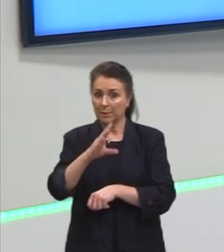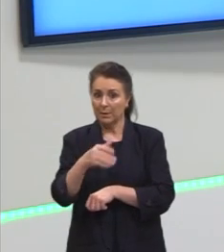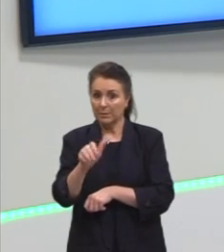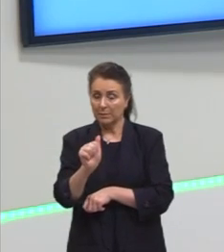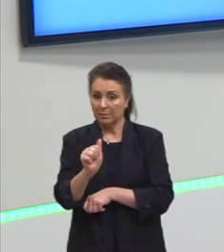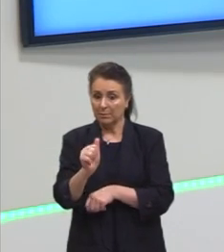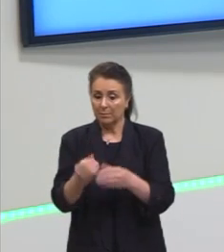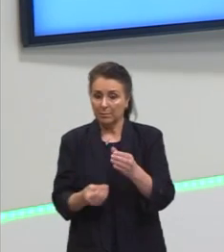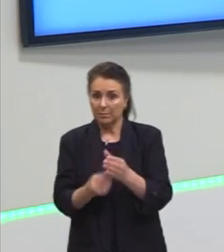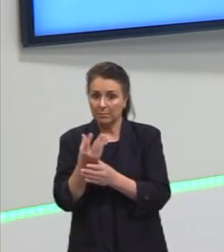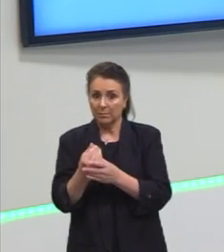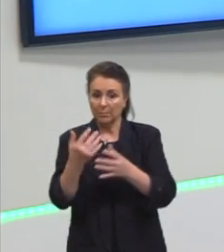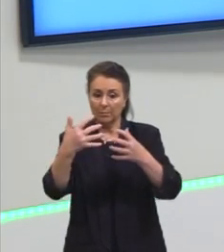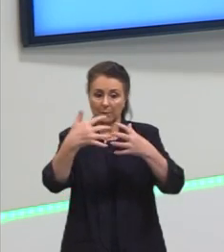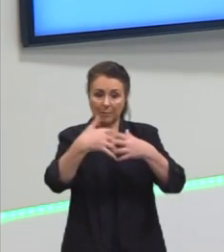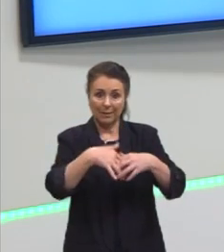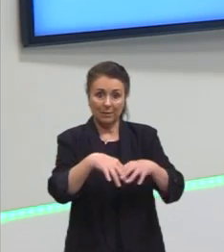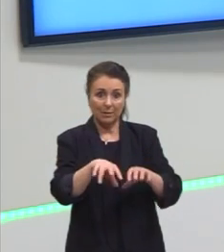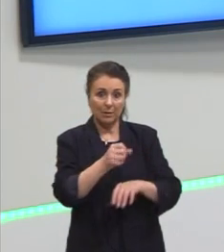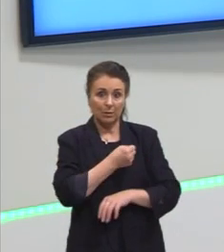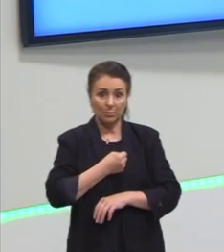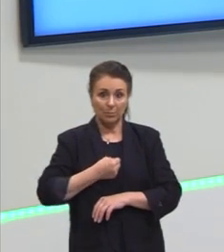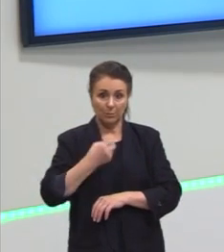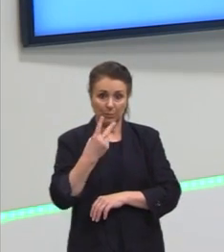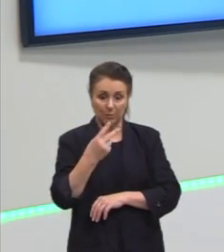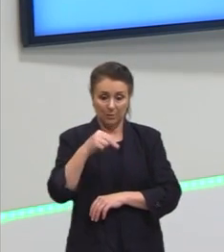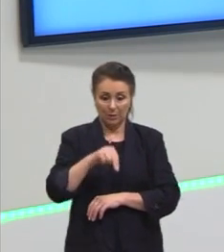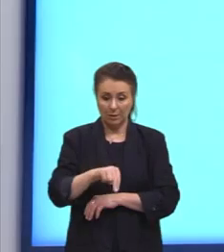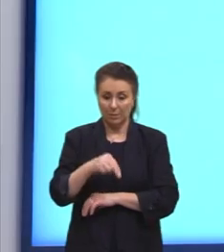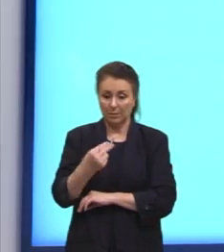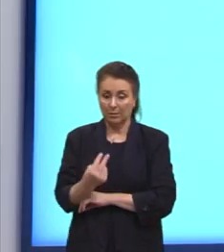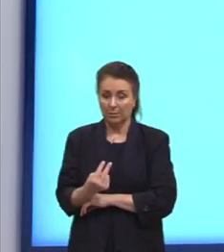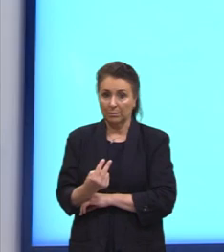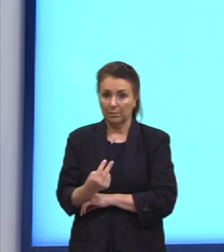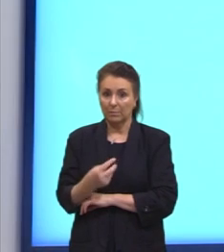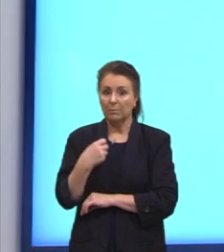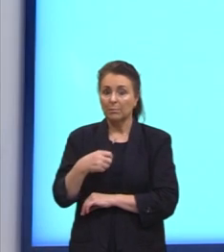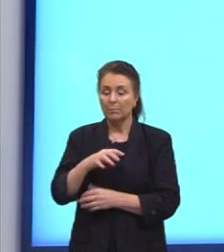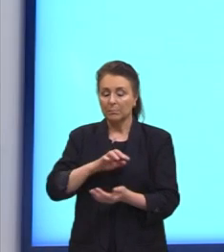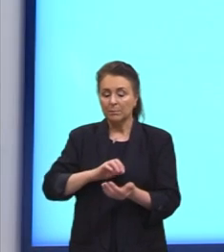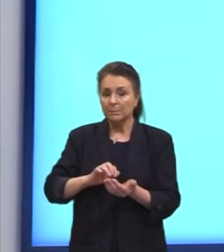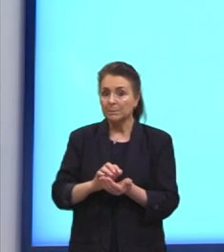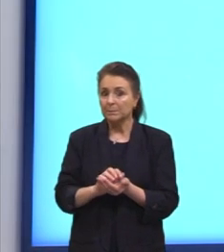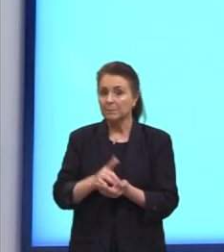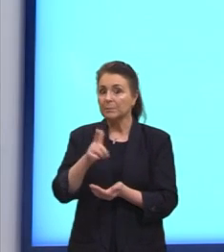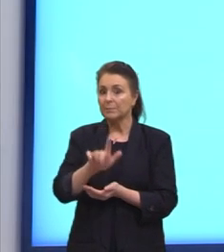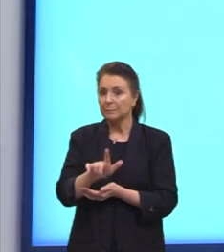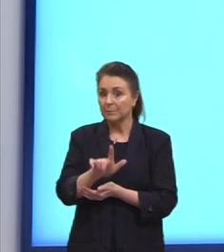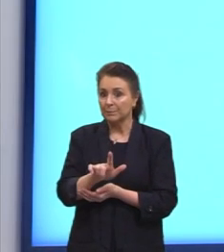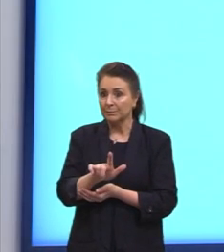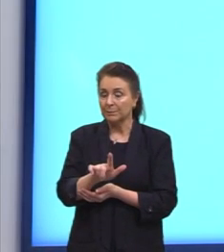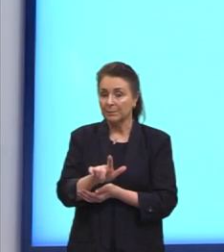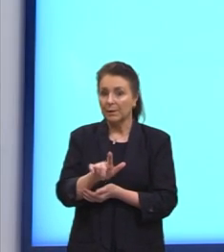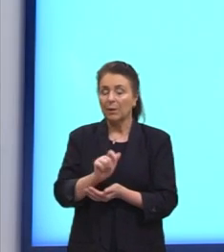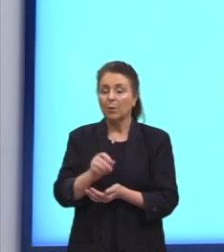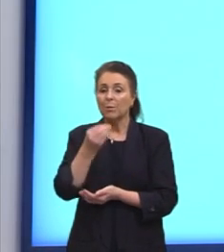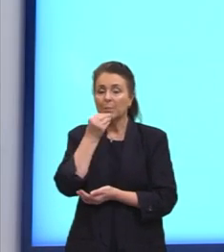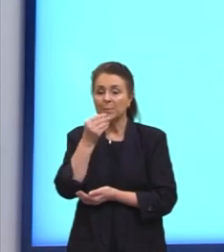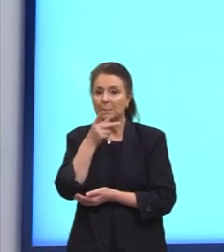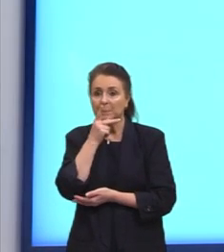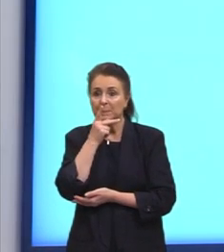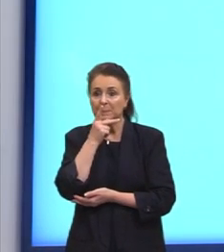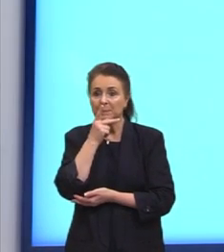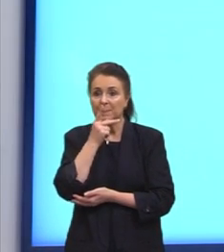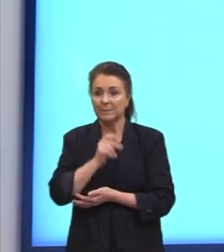produzida pela máquina 2, pela M2. Então a gente precisa calcular novamente uma probabilidade.